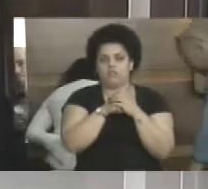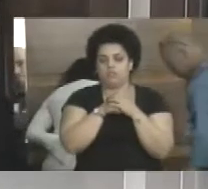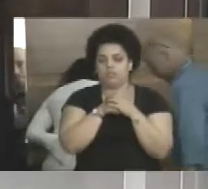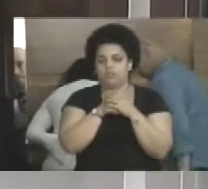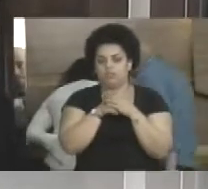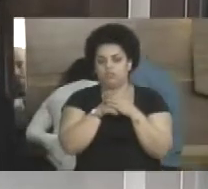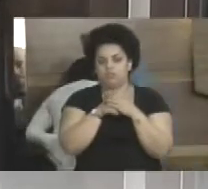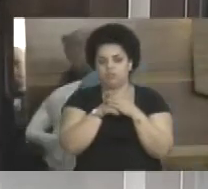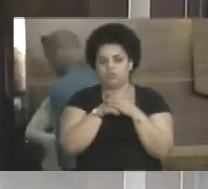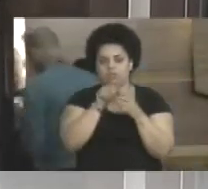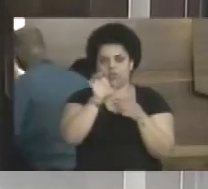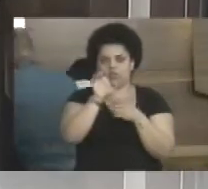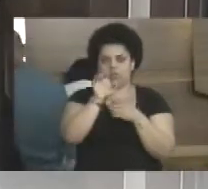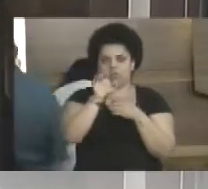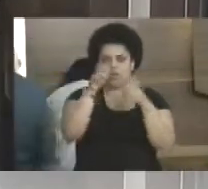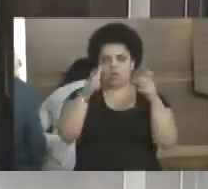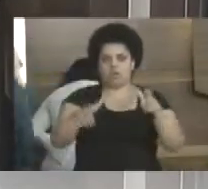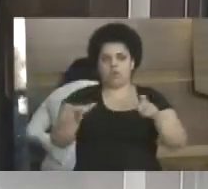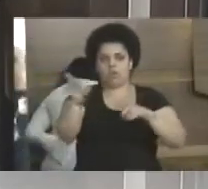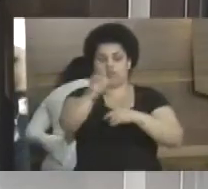no bairro em cruz da Enseada.